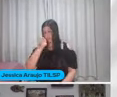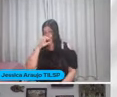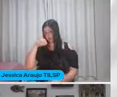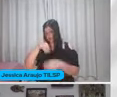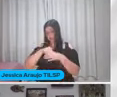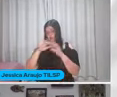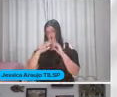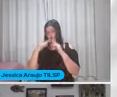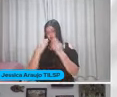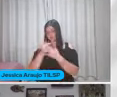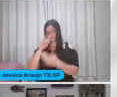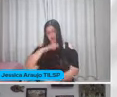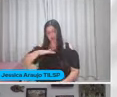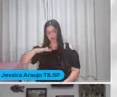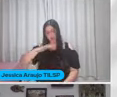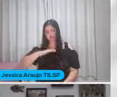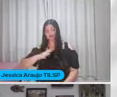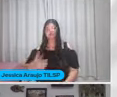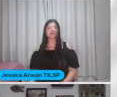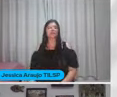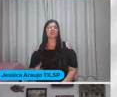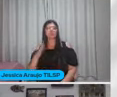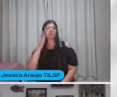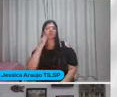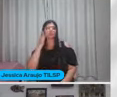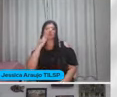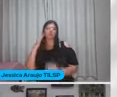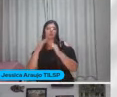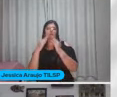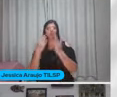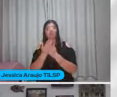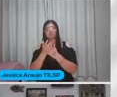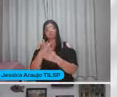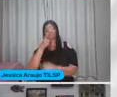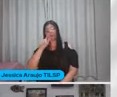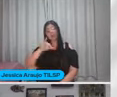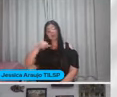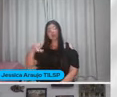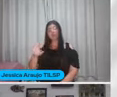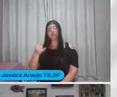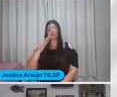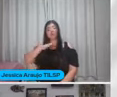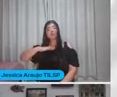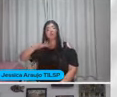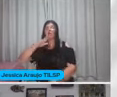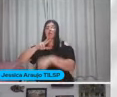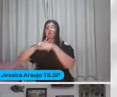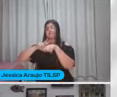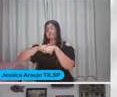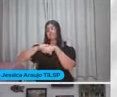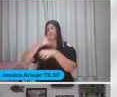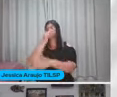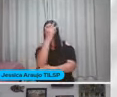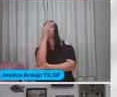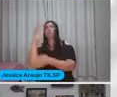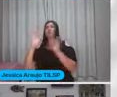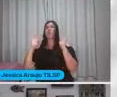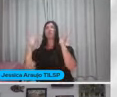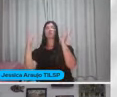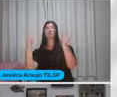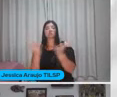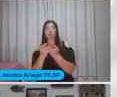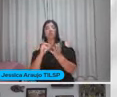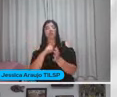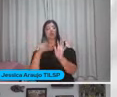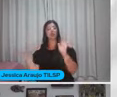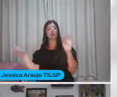escolar Eu sei que tem escolas Que são mais privilegiadas Que tem uma área verde No seu entorno Tem